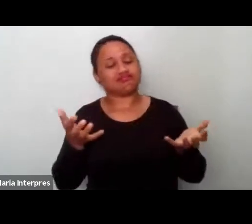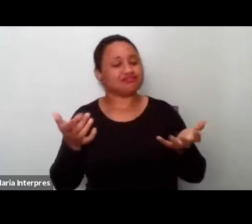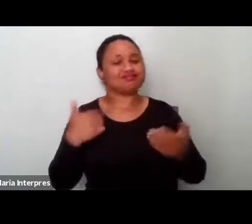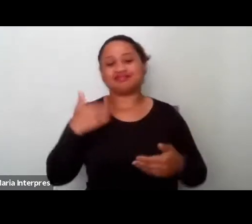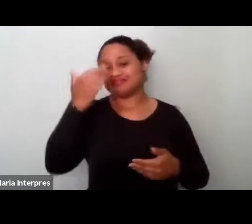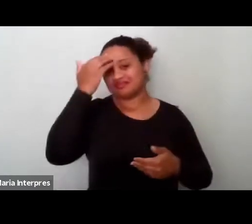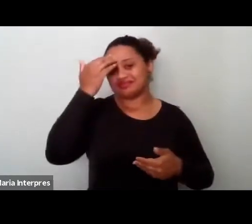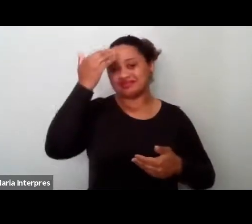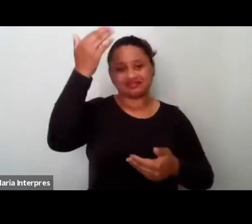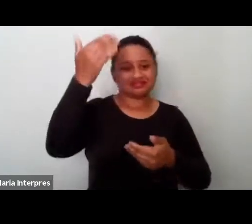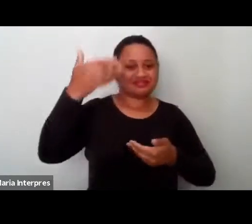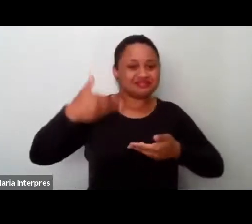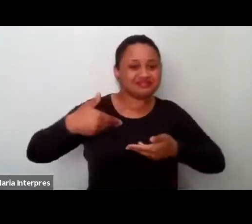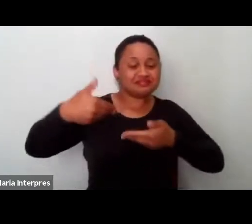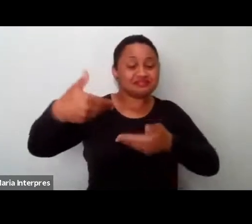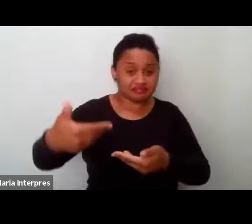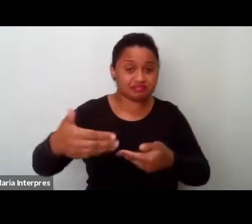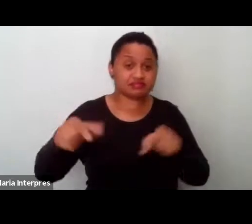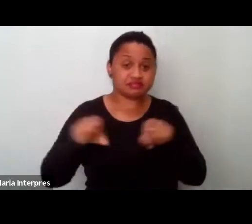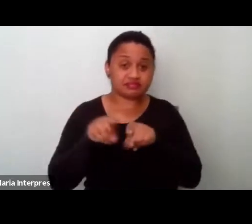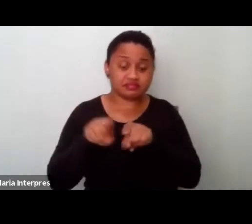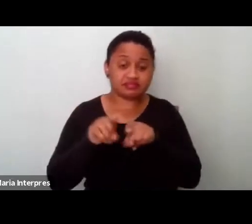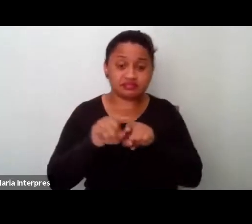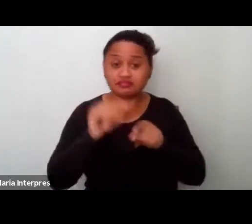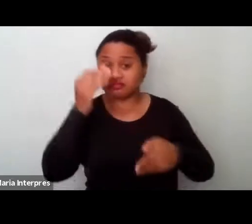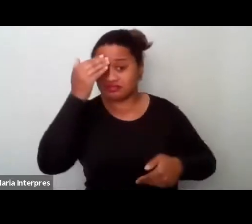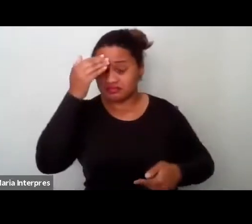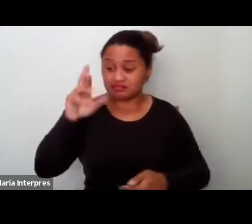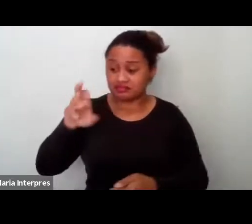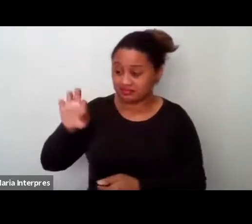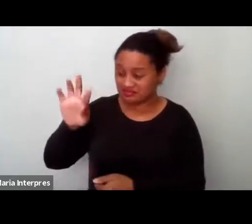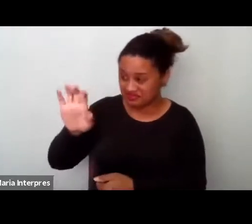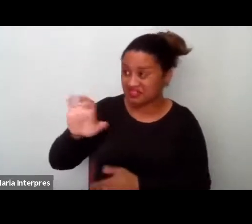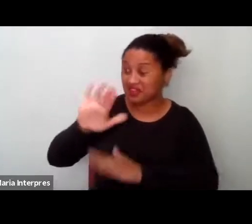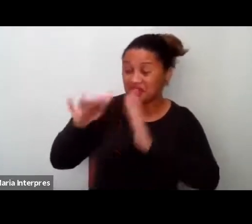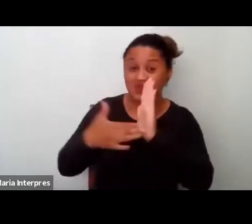convite, agradecer a Rita a gentileza dos adjetivos,